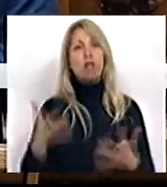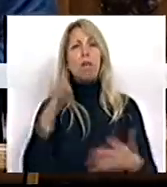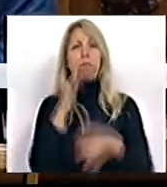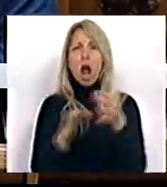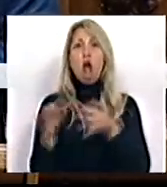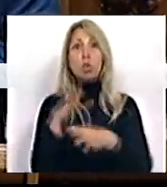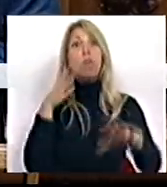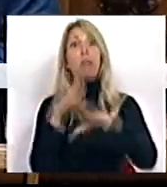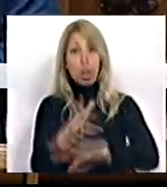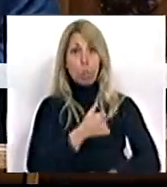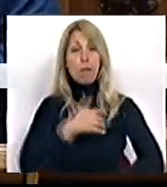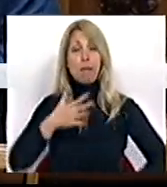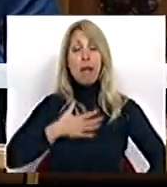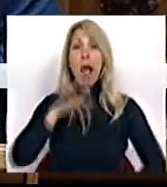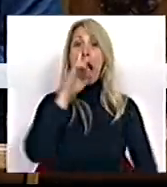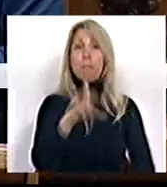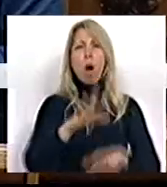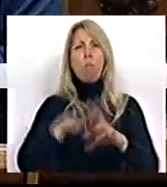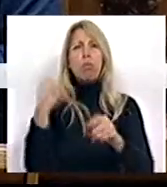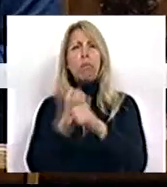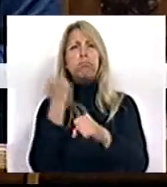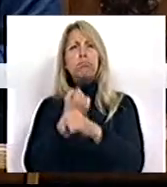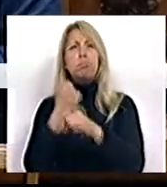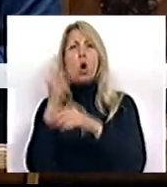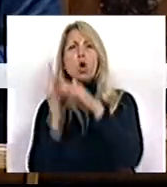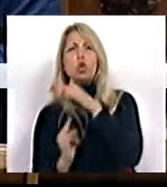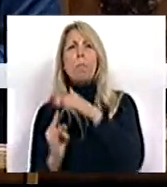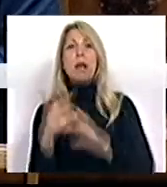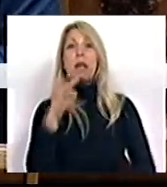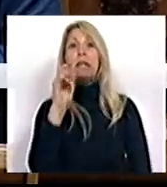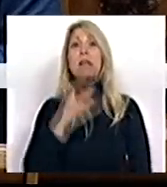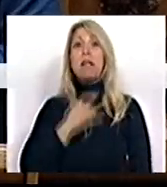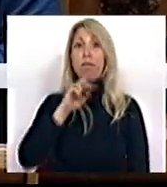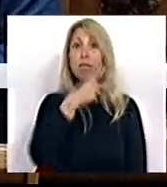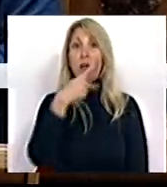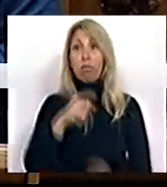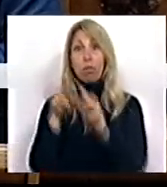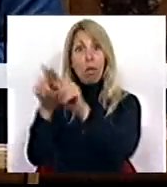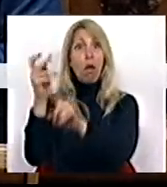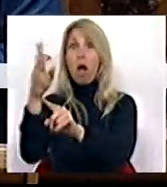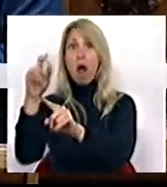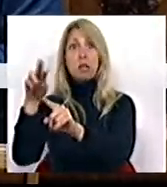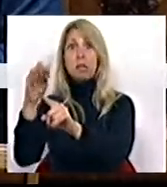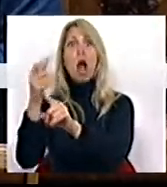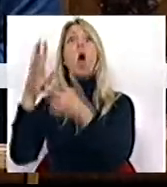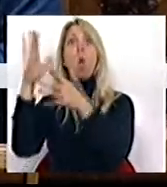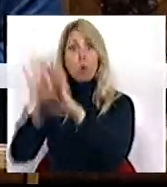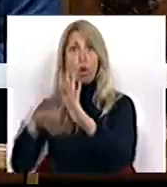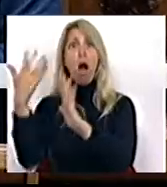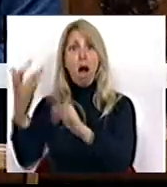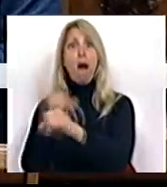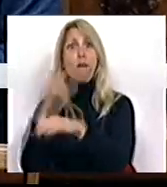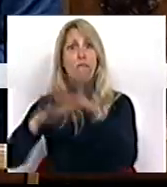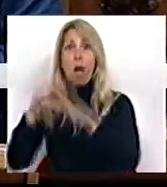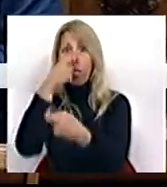a uma empresa alemã da reparação do submarino tridente, que o arsenal tinha perfeitas condições de fazer uma pequena reparação